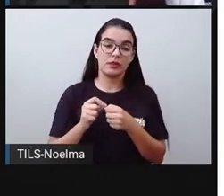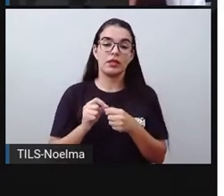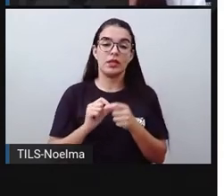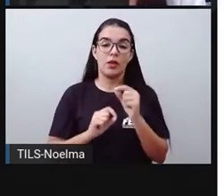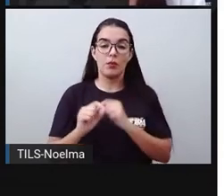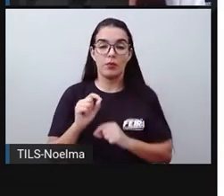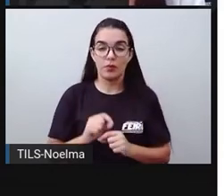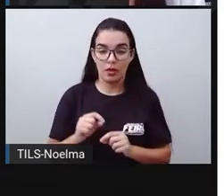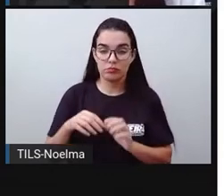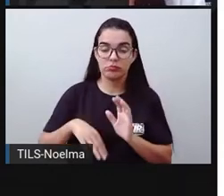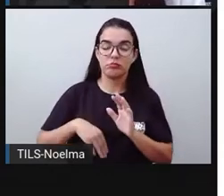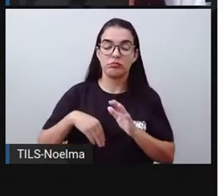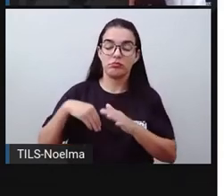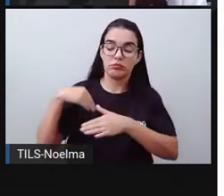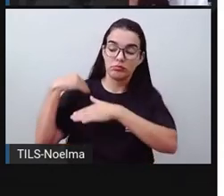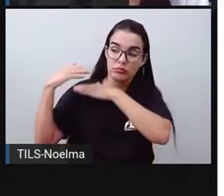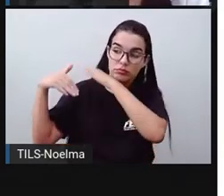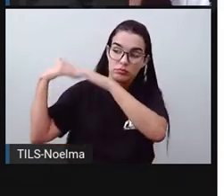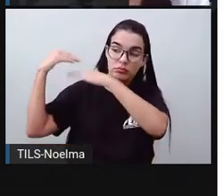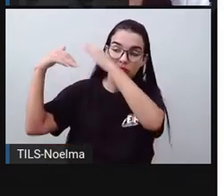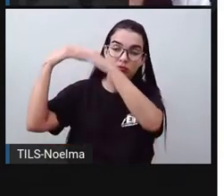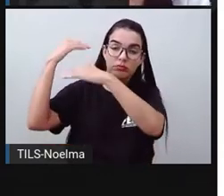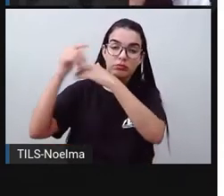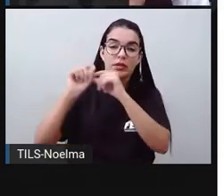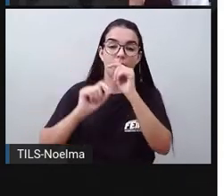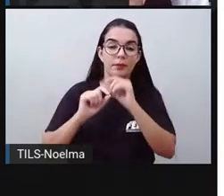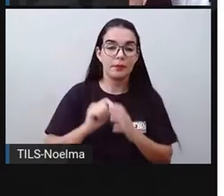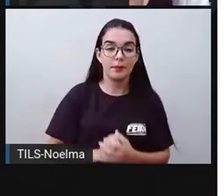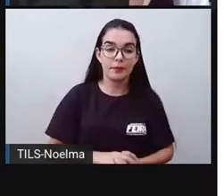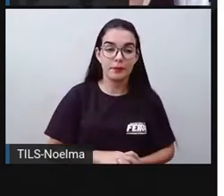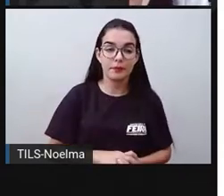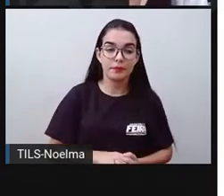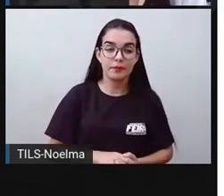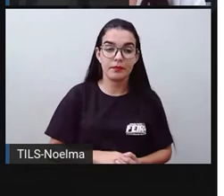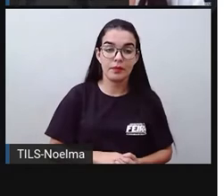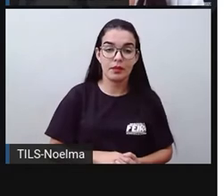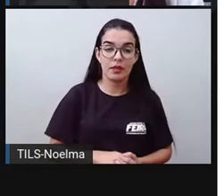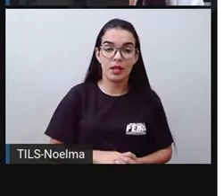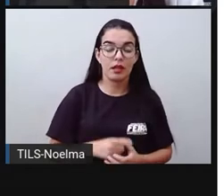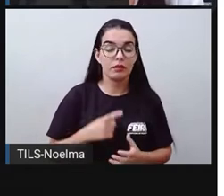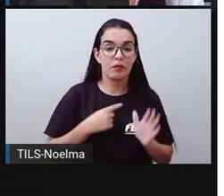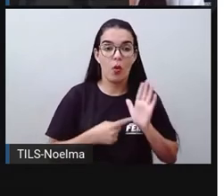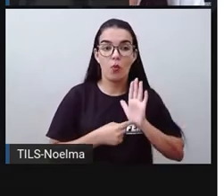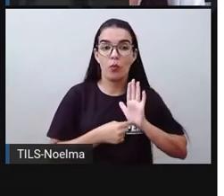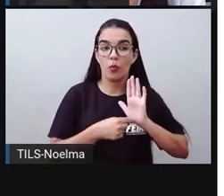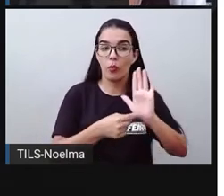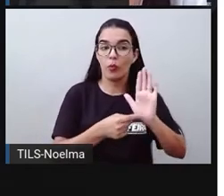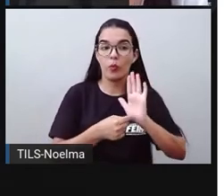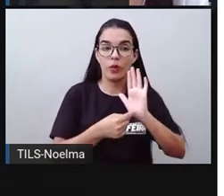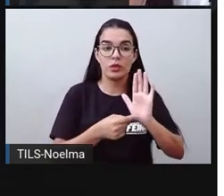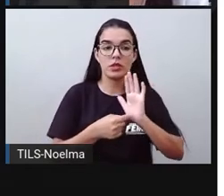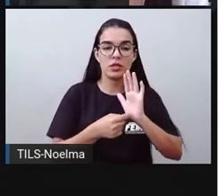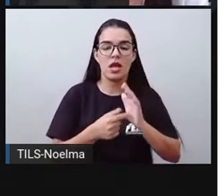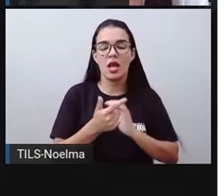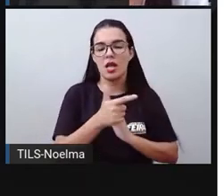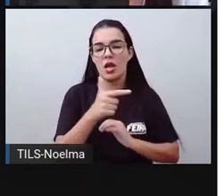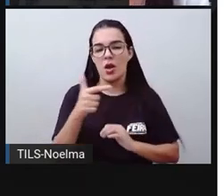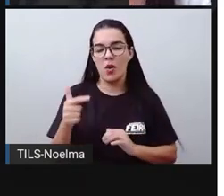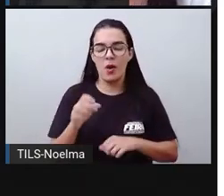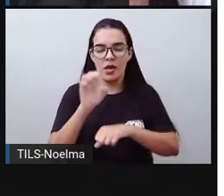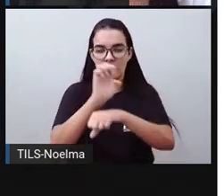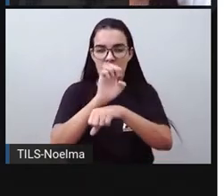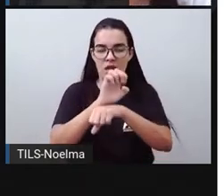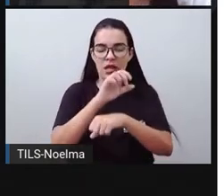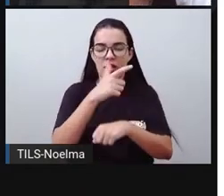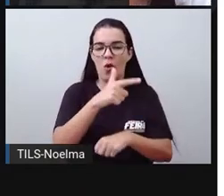dentro do desenvolvimento, um processo mais destacado em relação aos outros estados